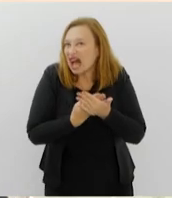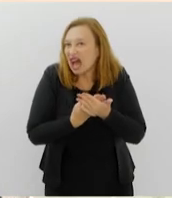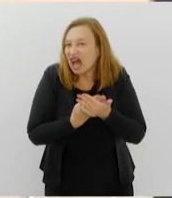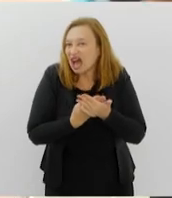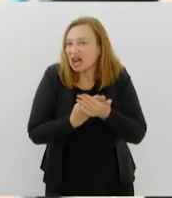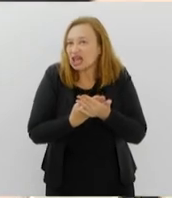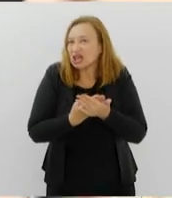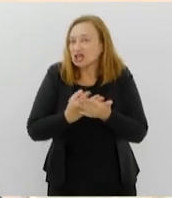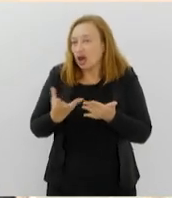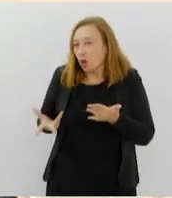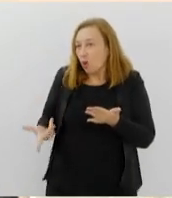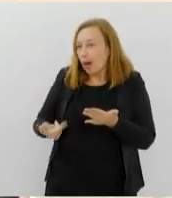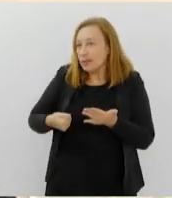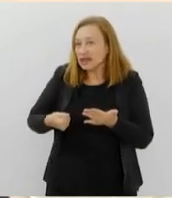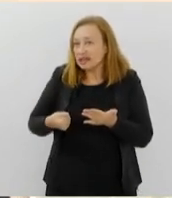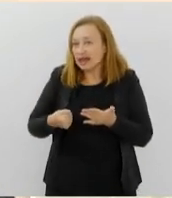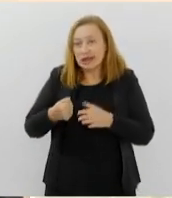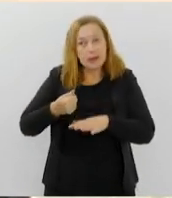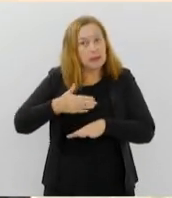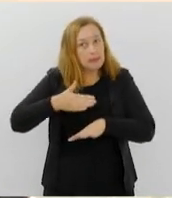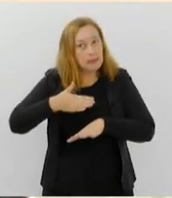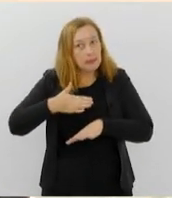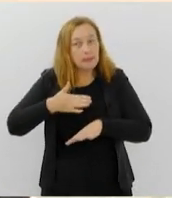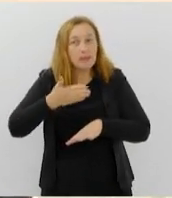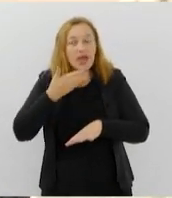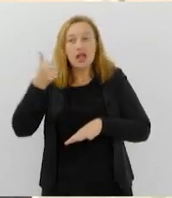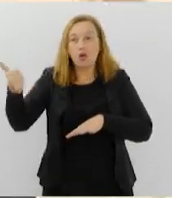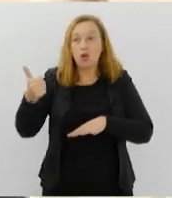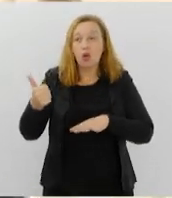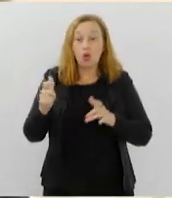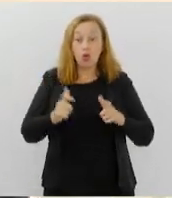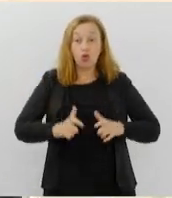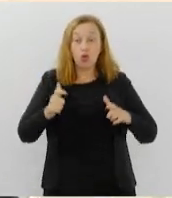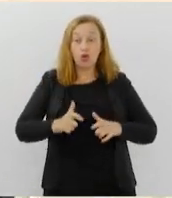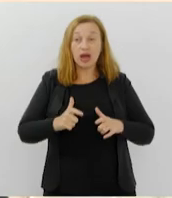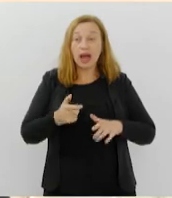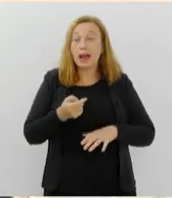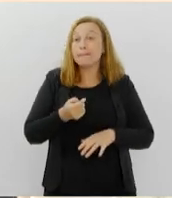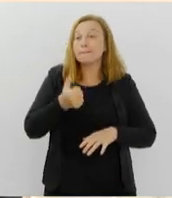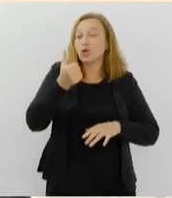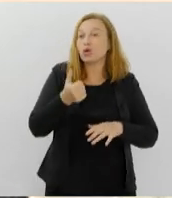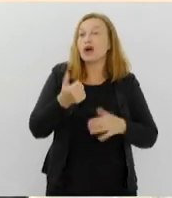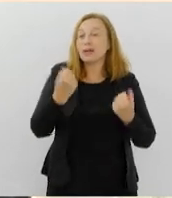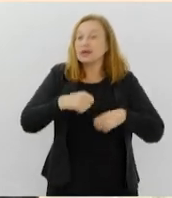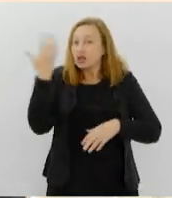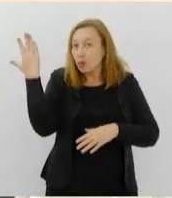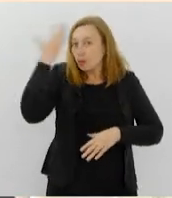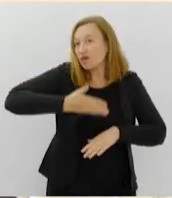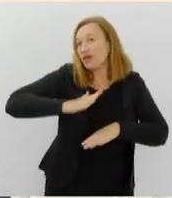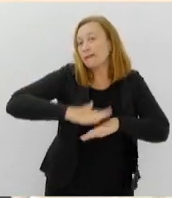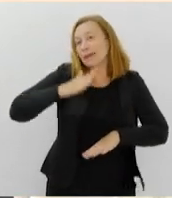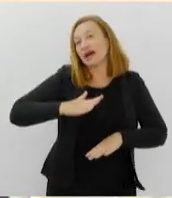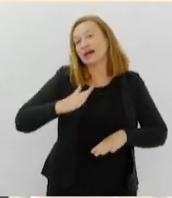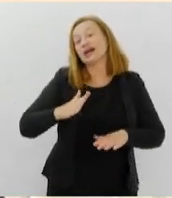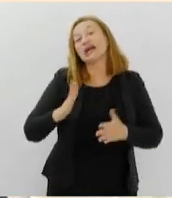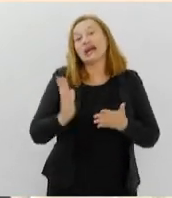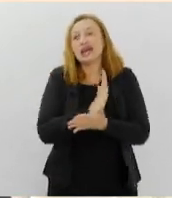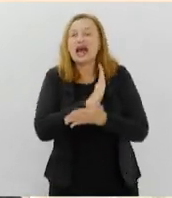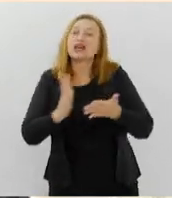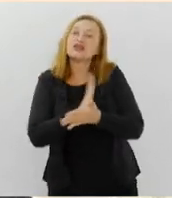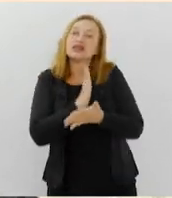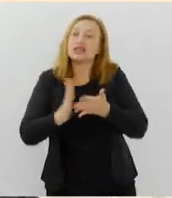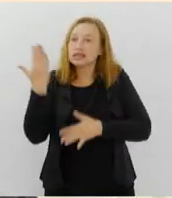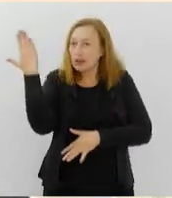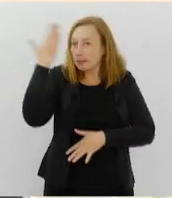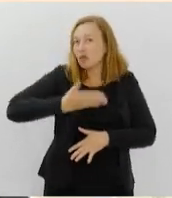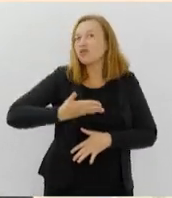habilitação maior, os espaços são menores. Ela precisa de comprovações maiores e, muitas vezes, essa comprovação